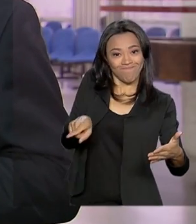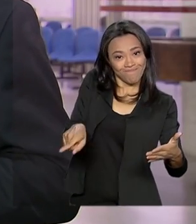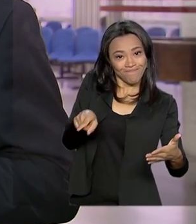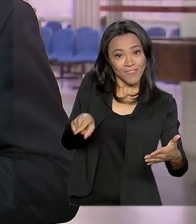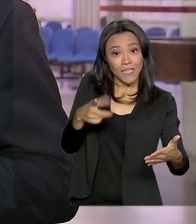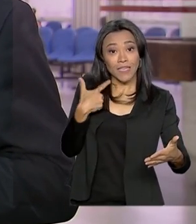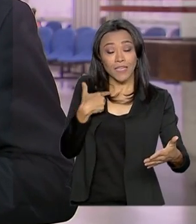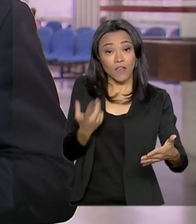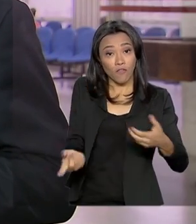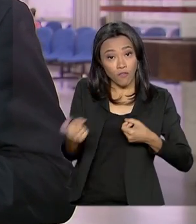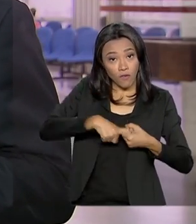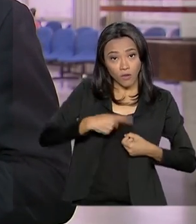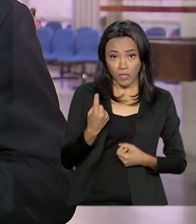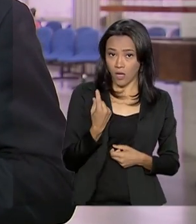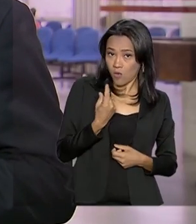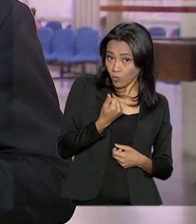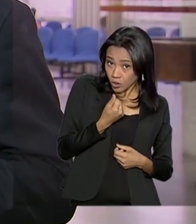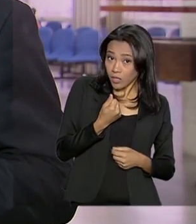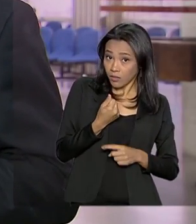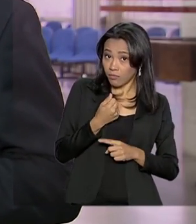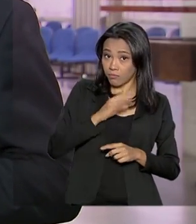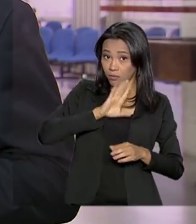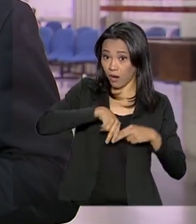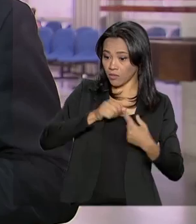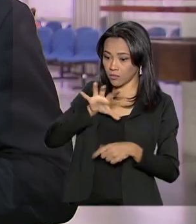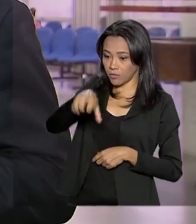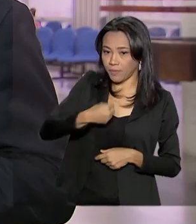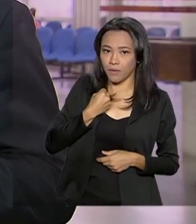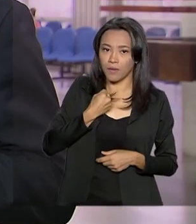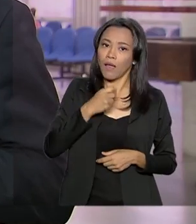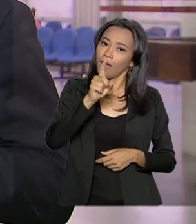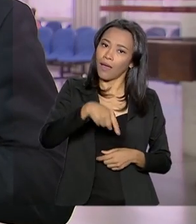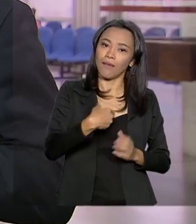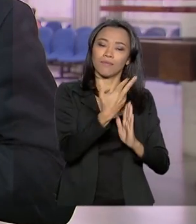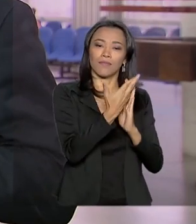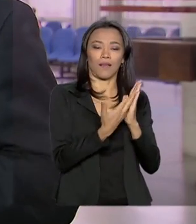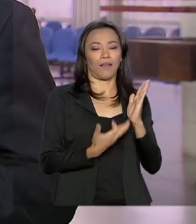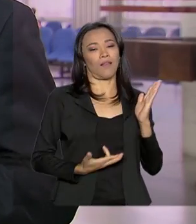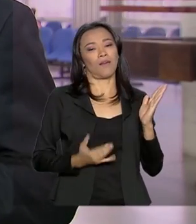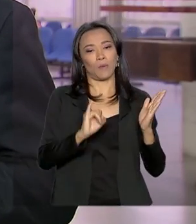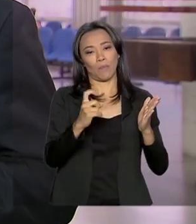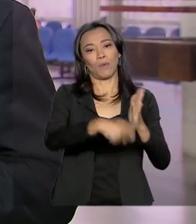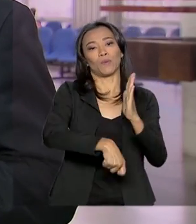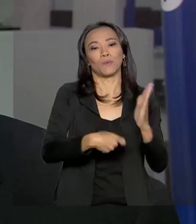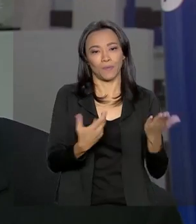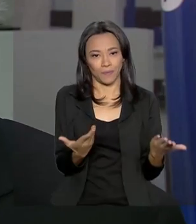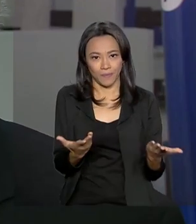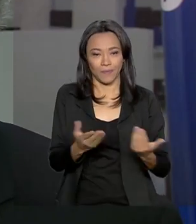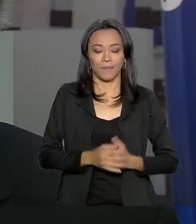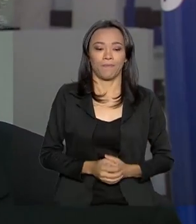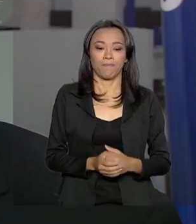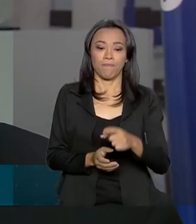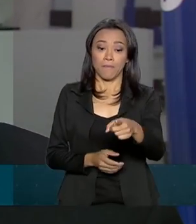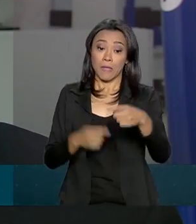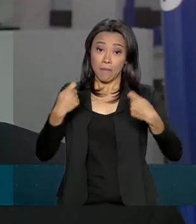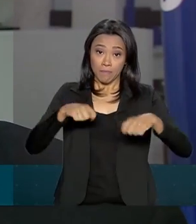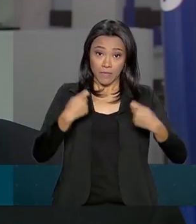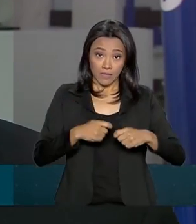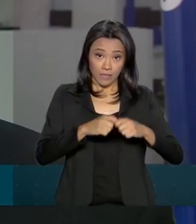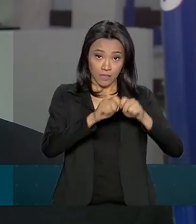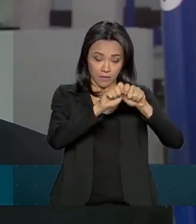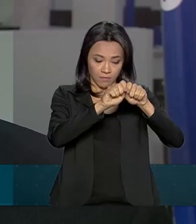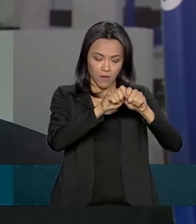tomar de volta essa mordida do leão é fazendo a declaração do imposto de renda. Ele deve baixar o programa